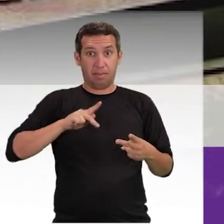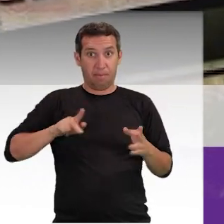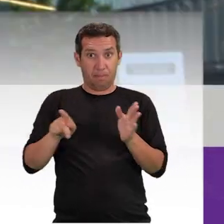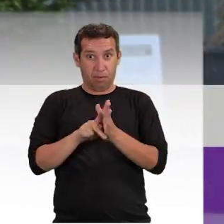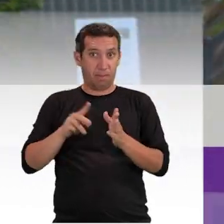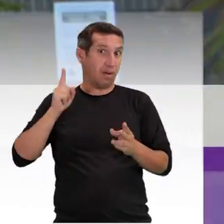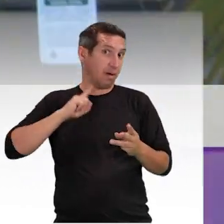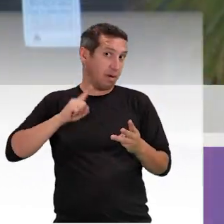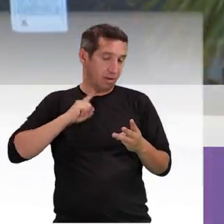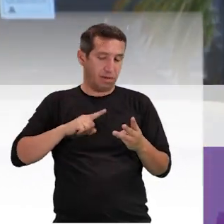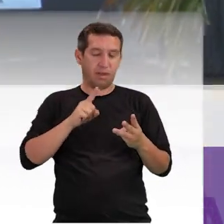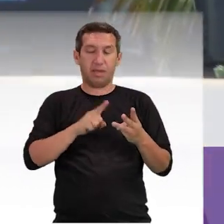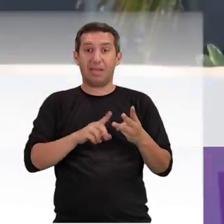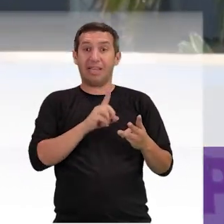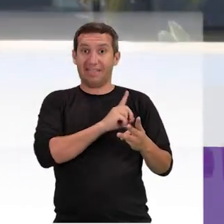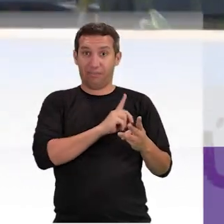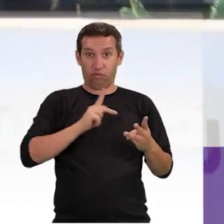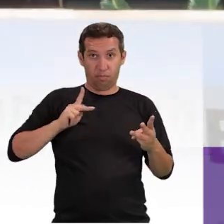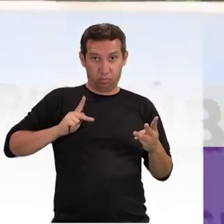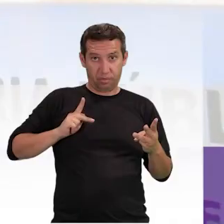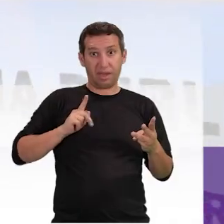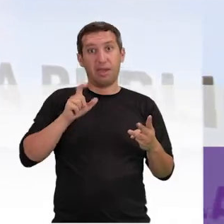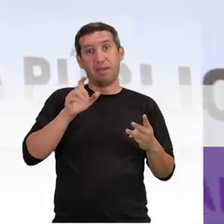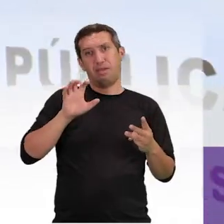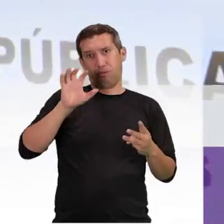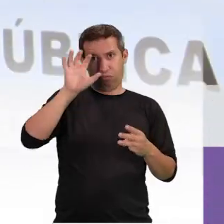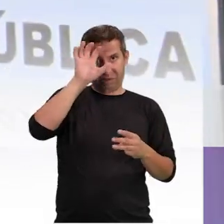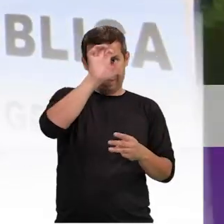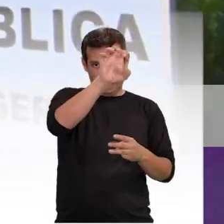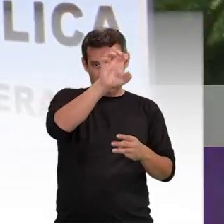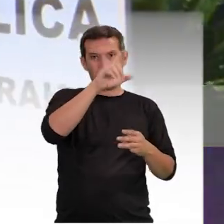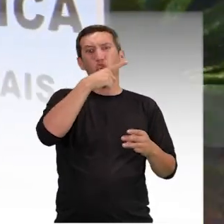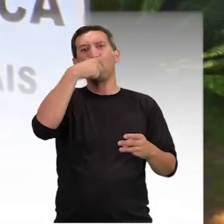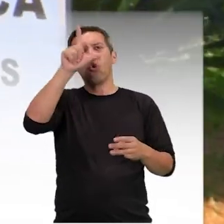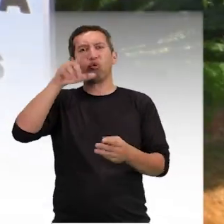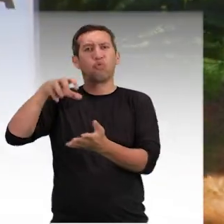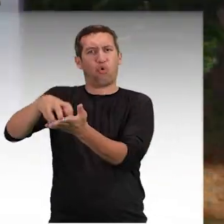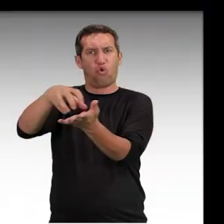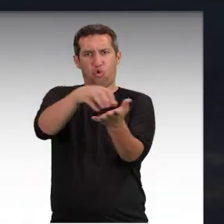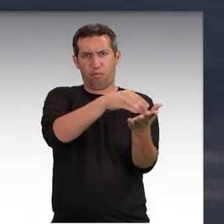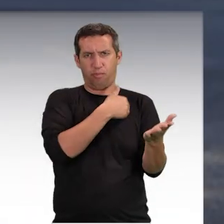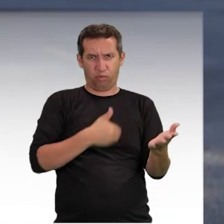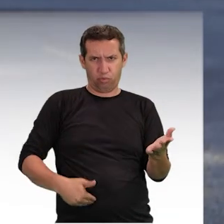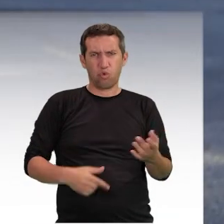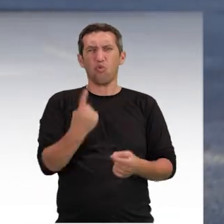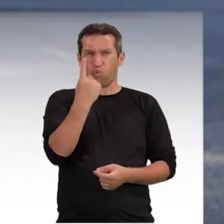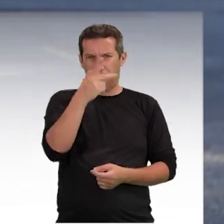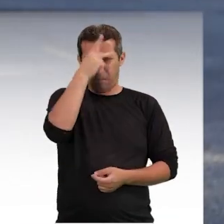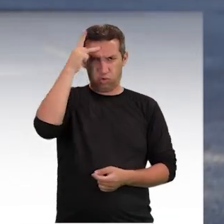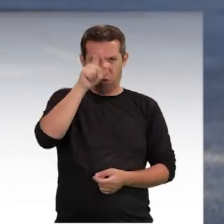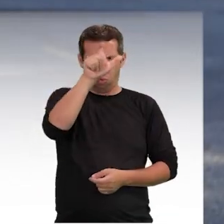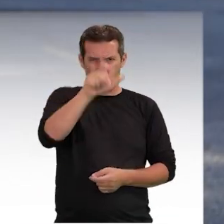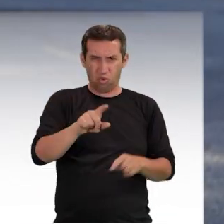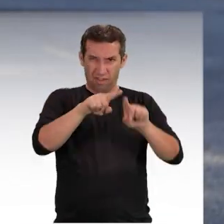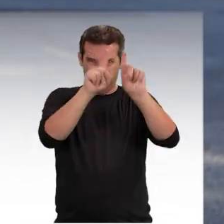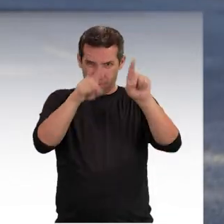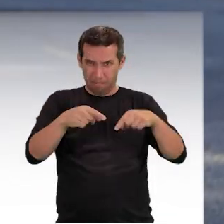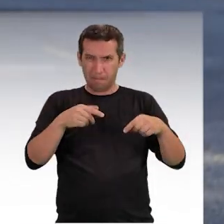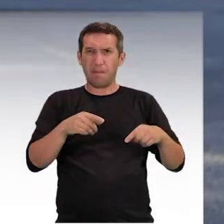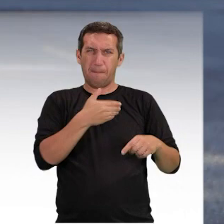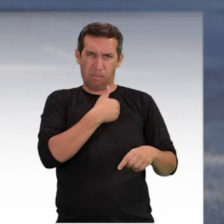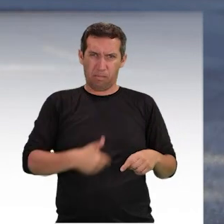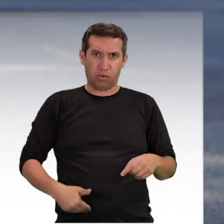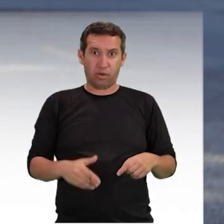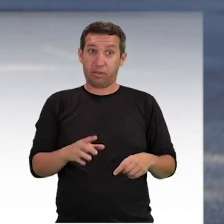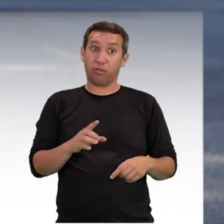de Minas Gerais, a Defensoria Pública do Estado e vários outros órgãos públicos. Um servidor público federal que preferiu não